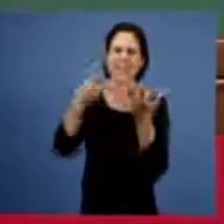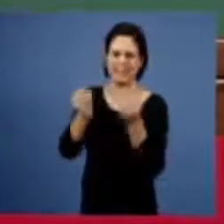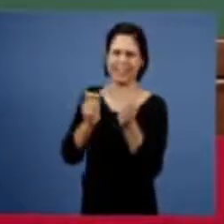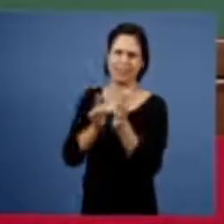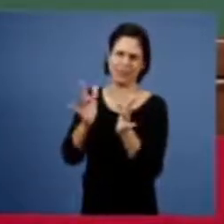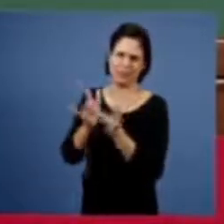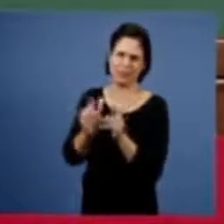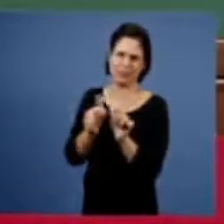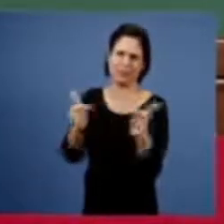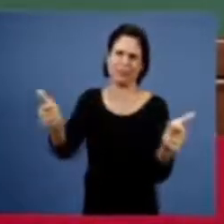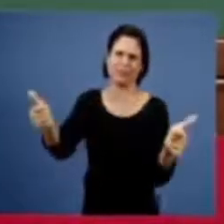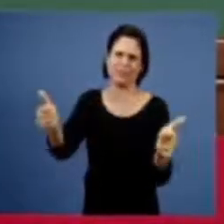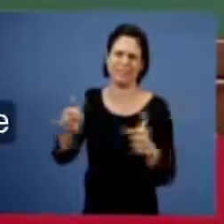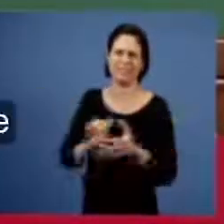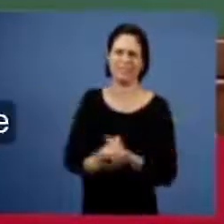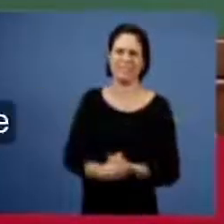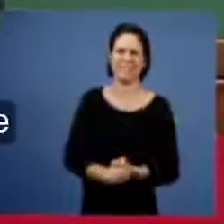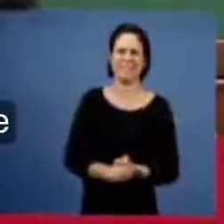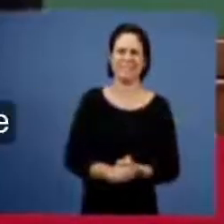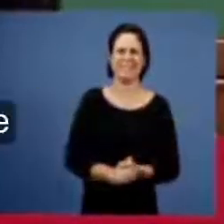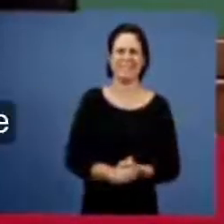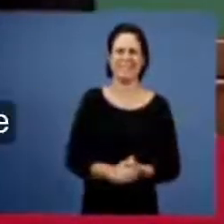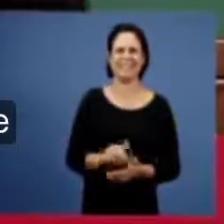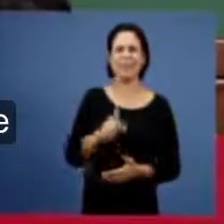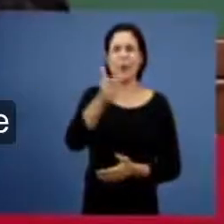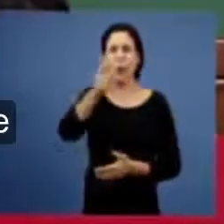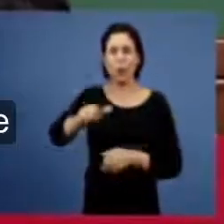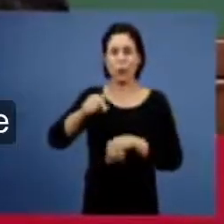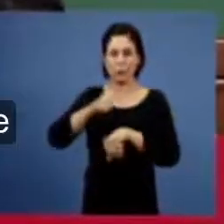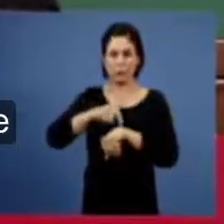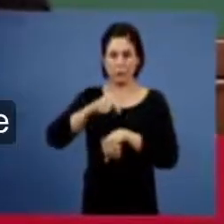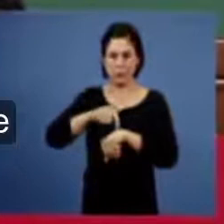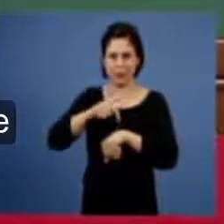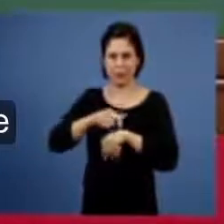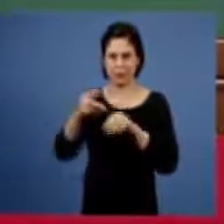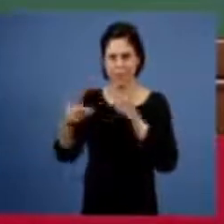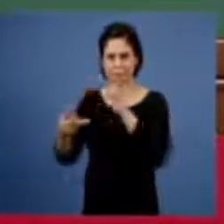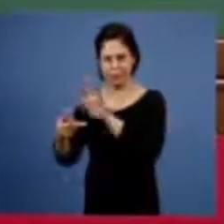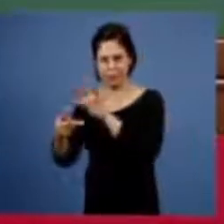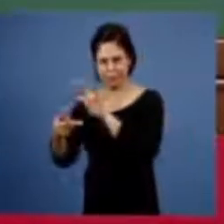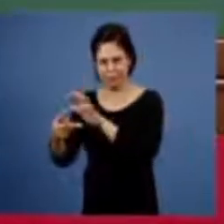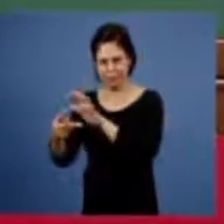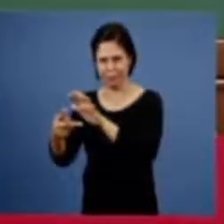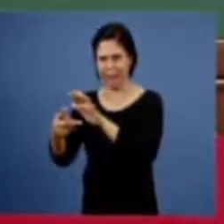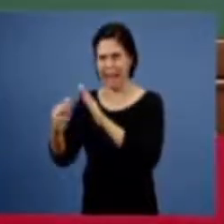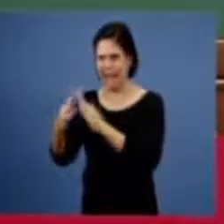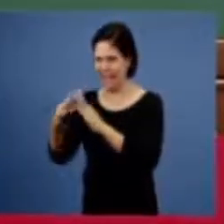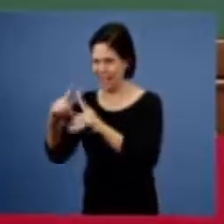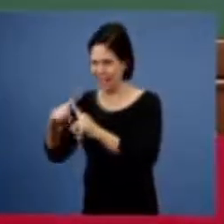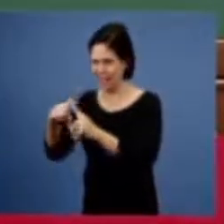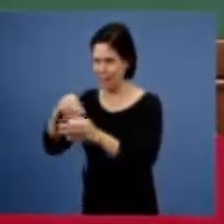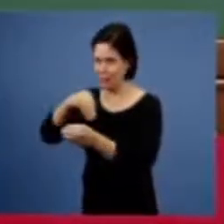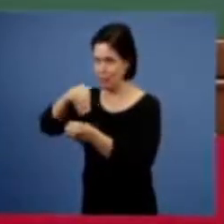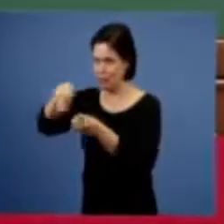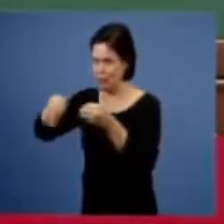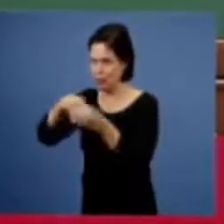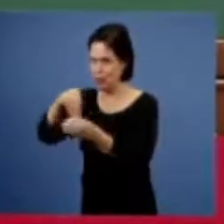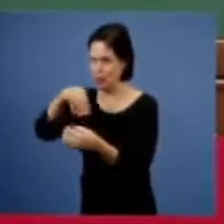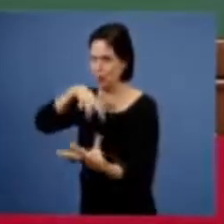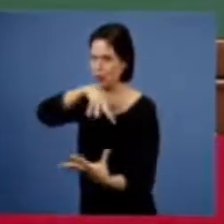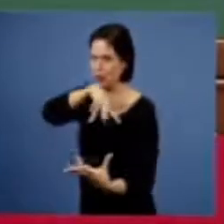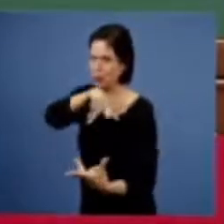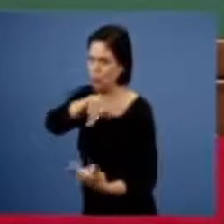período que é o próximo período quando a igreja se une ao mundo porque nós vamos ver a palavra pérgamo está